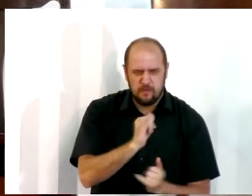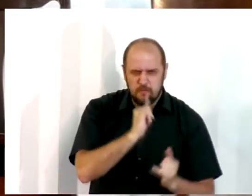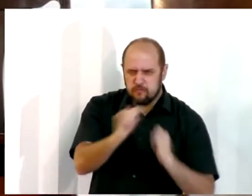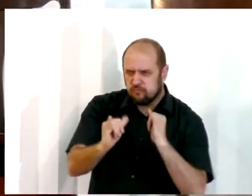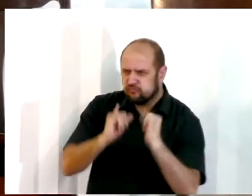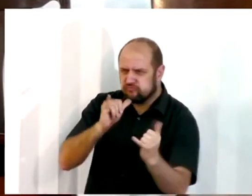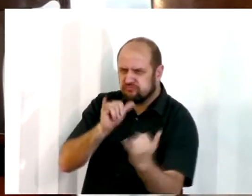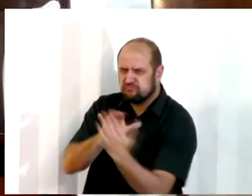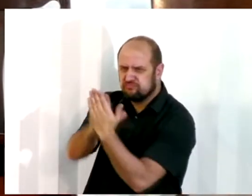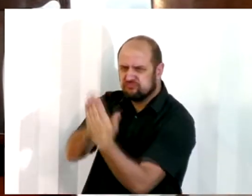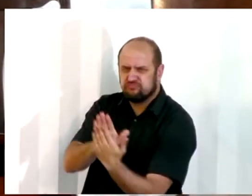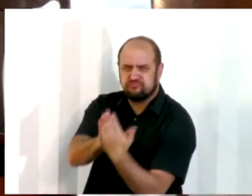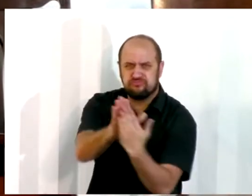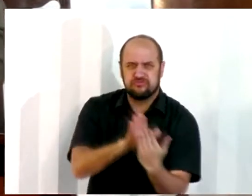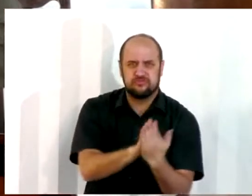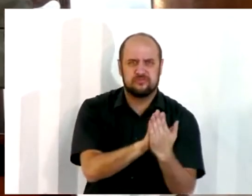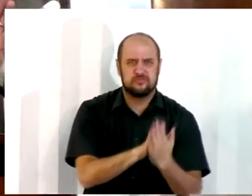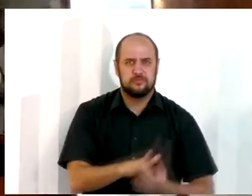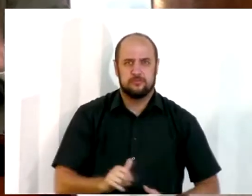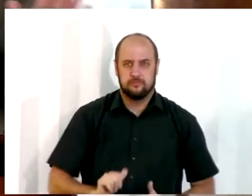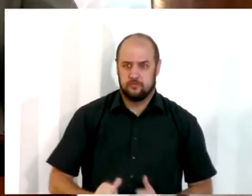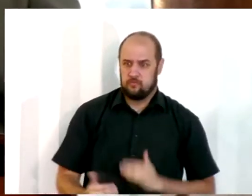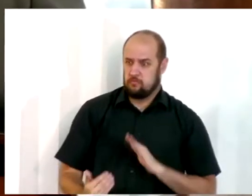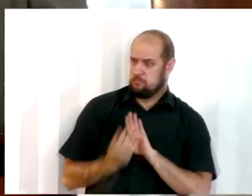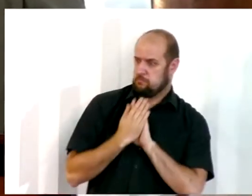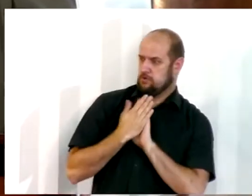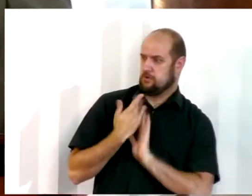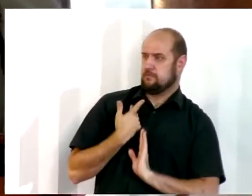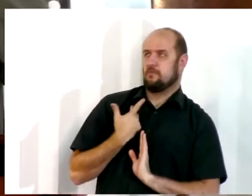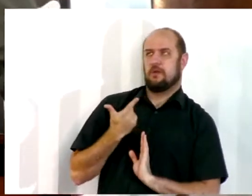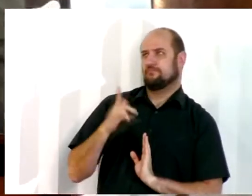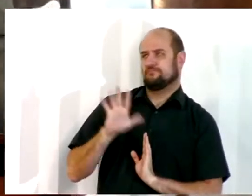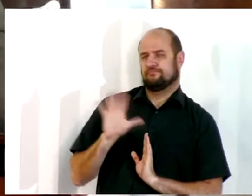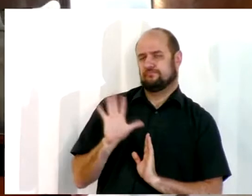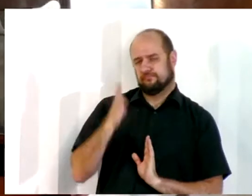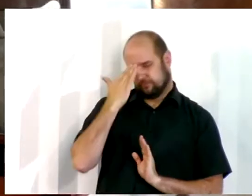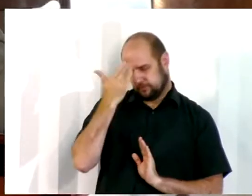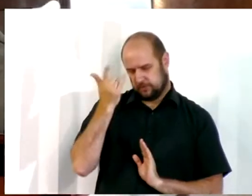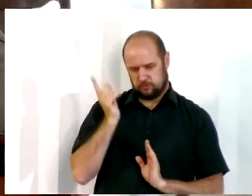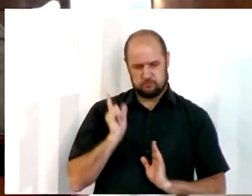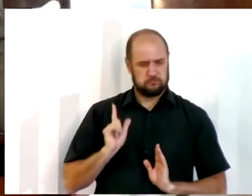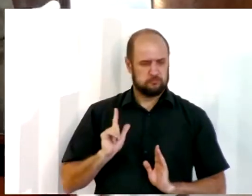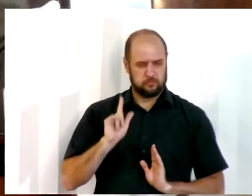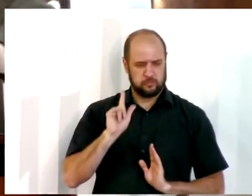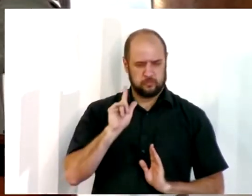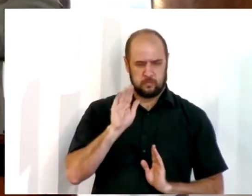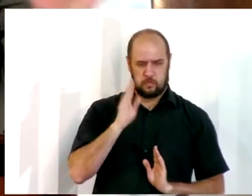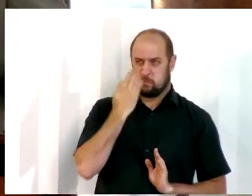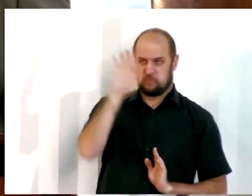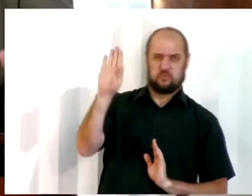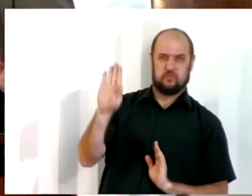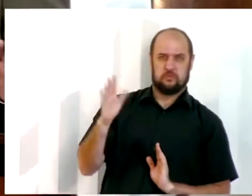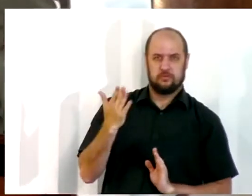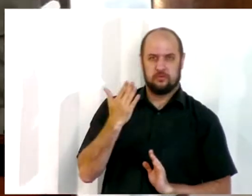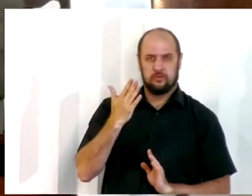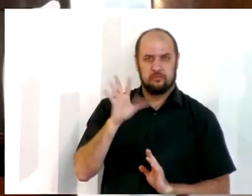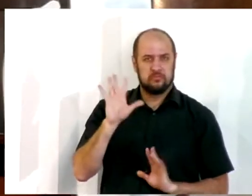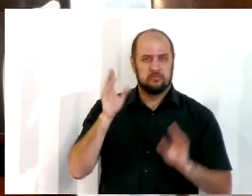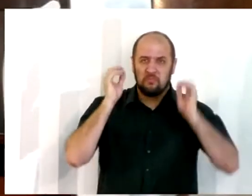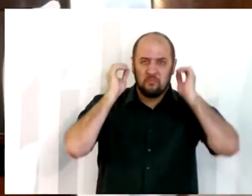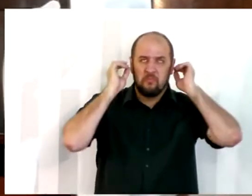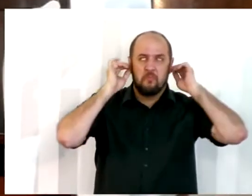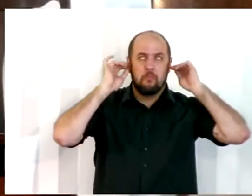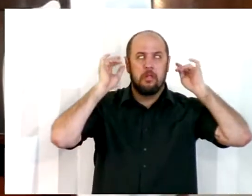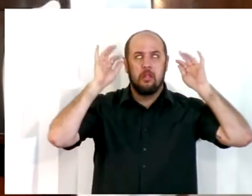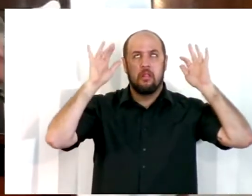está fazendo de errado e aí muitas vezes você diz assim, opa, isso não é para mim não. Você fecha o coração. Você nem presta mais atenção na mensagem. E você